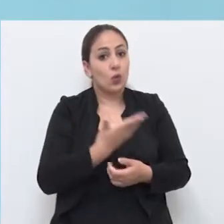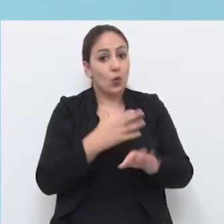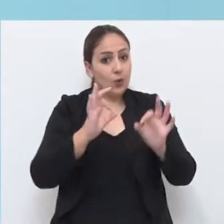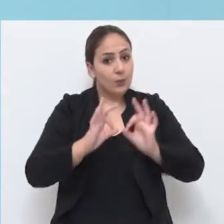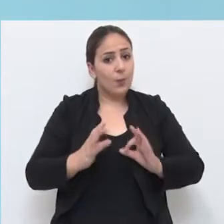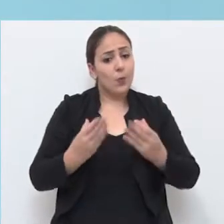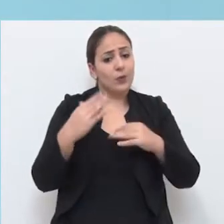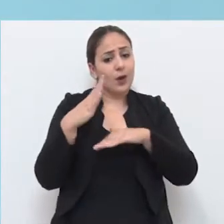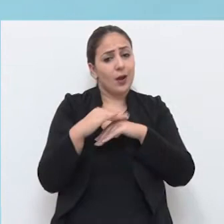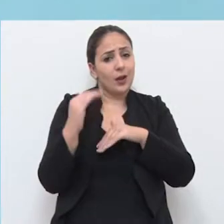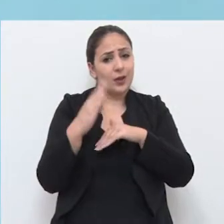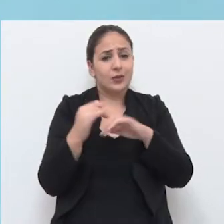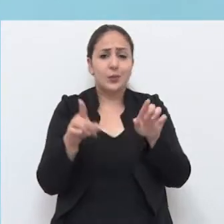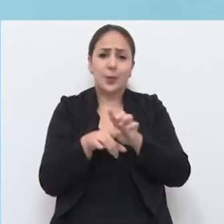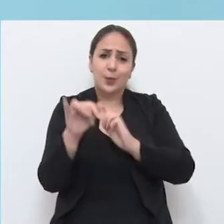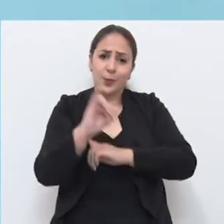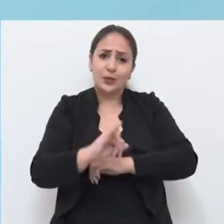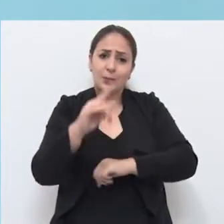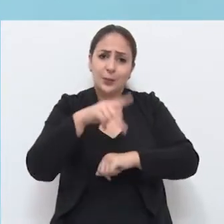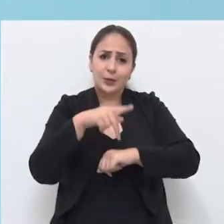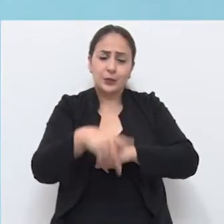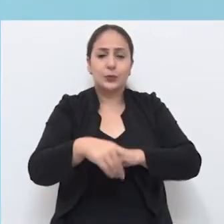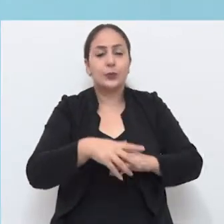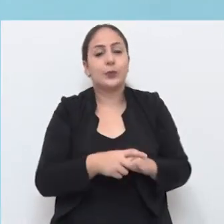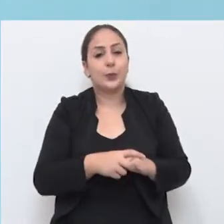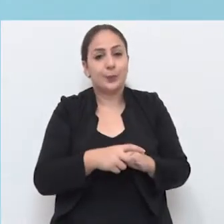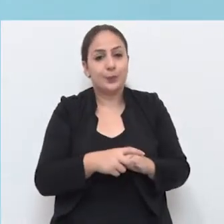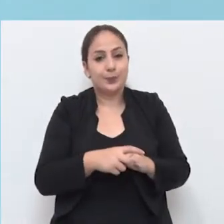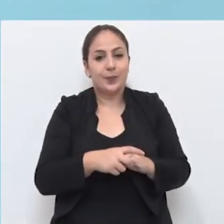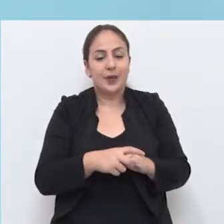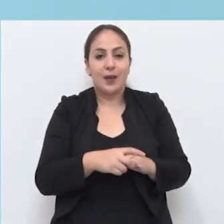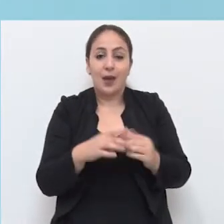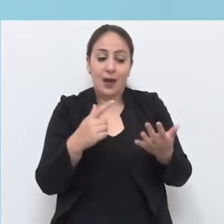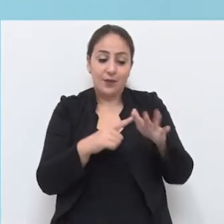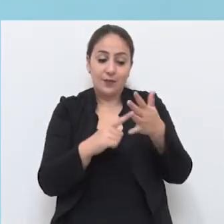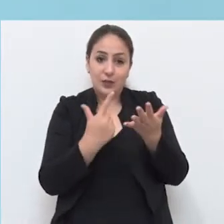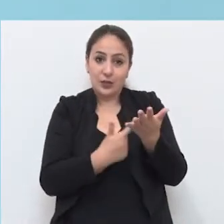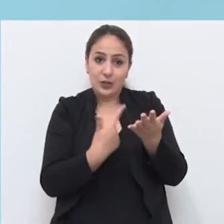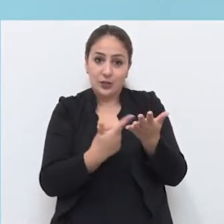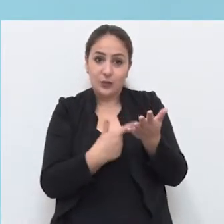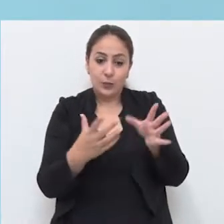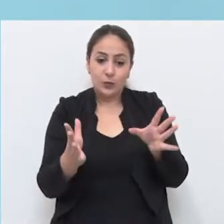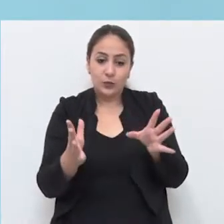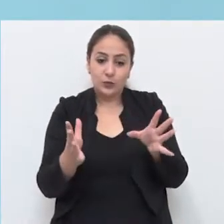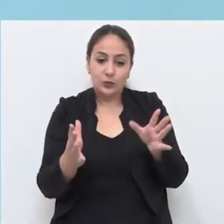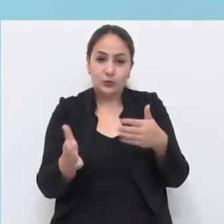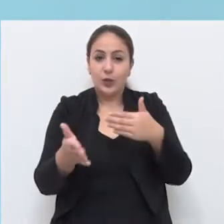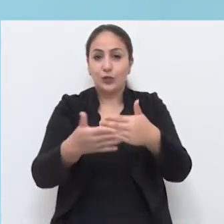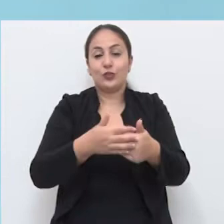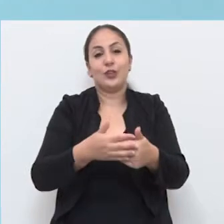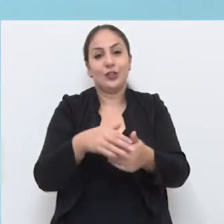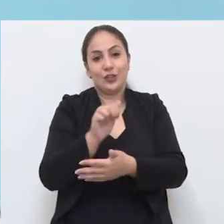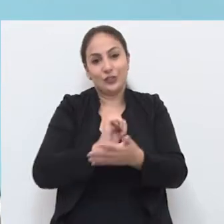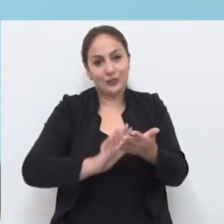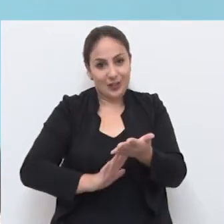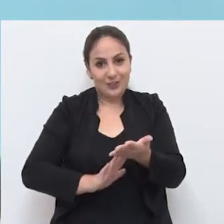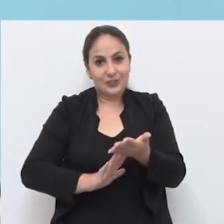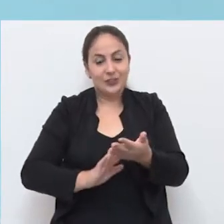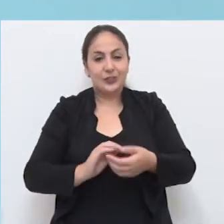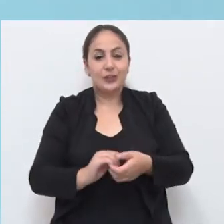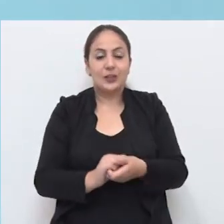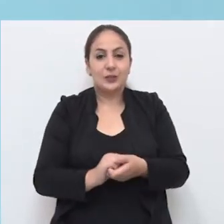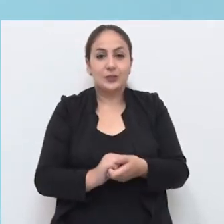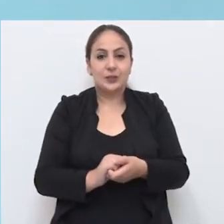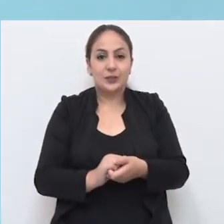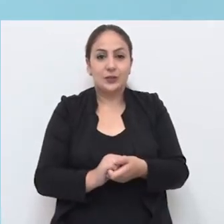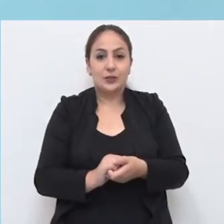preparamos com muito carinho e é muito importante para Passo Fundo a Feira do Livro. Estamos fechando o ano de atividades. Então